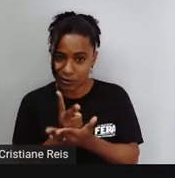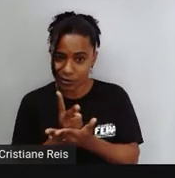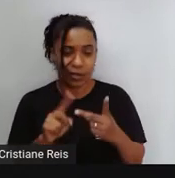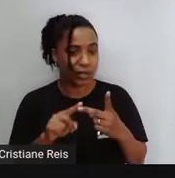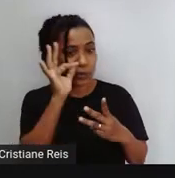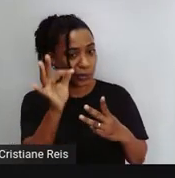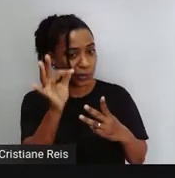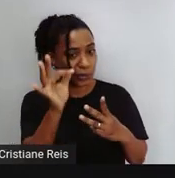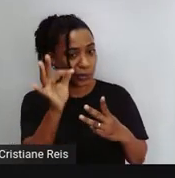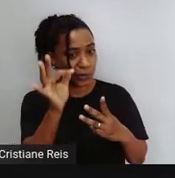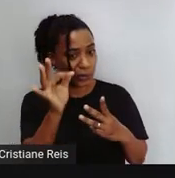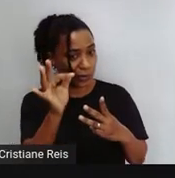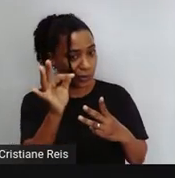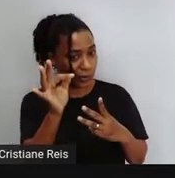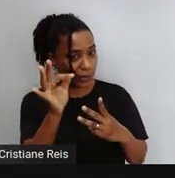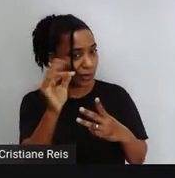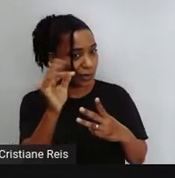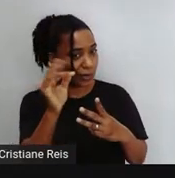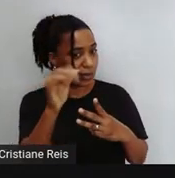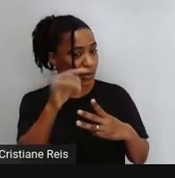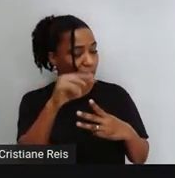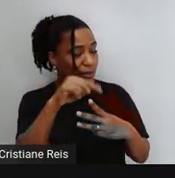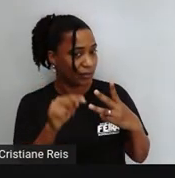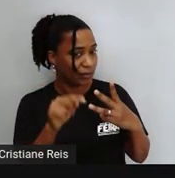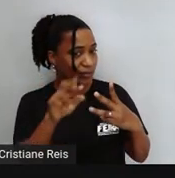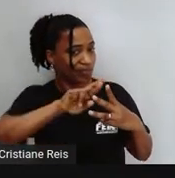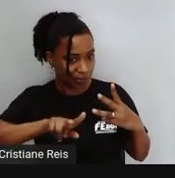to Ok? Let's go!